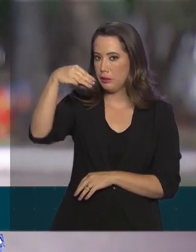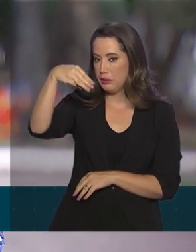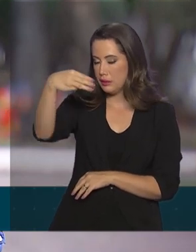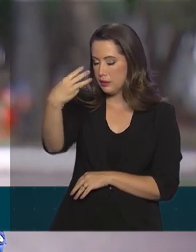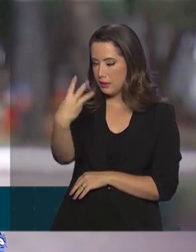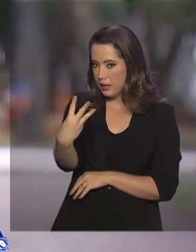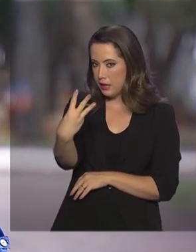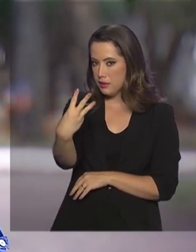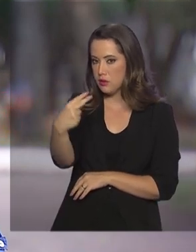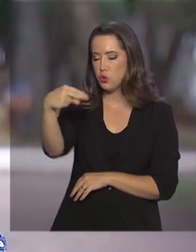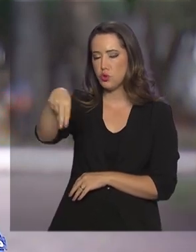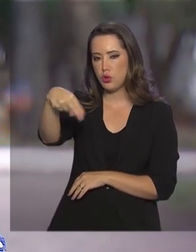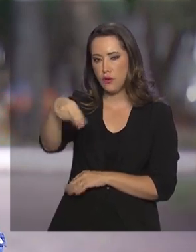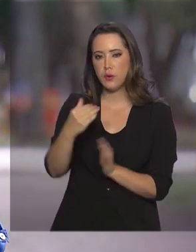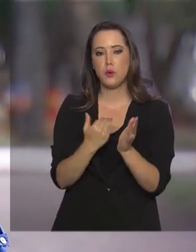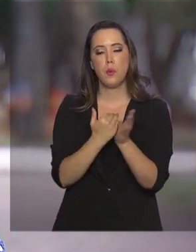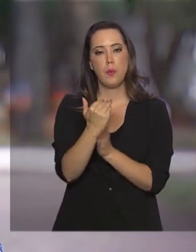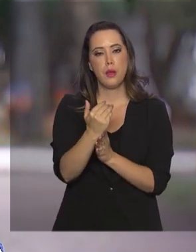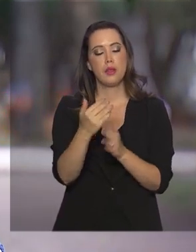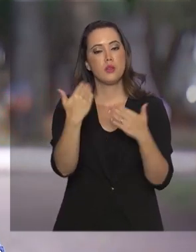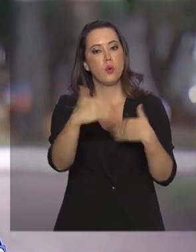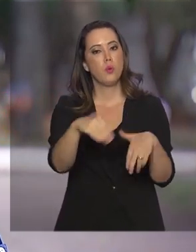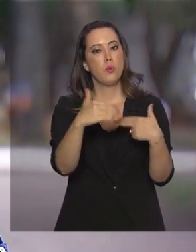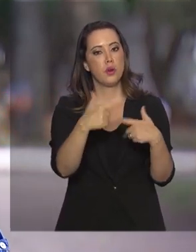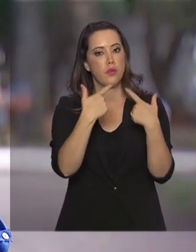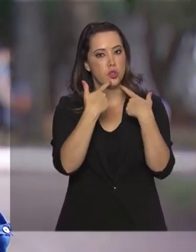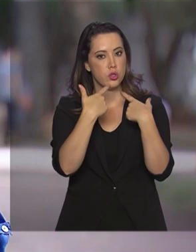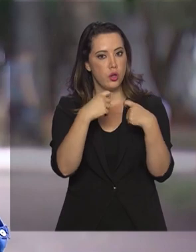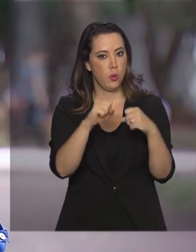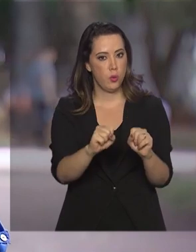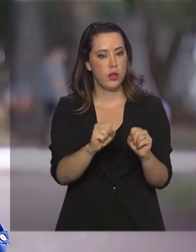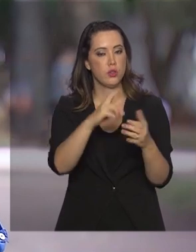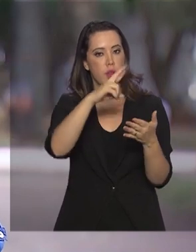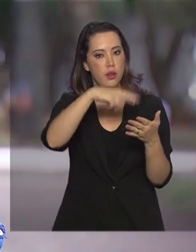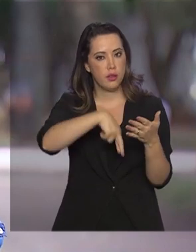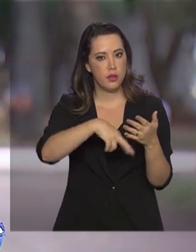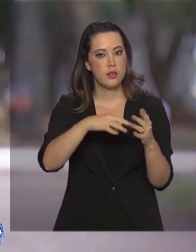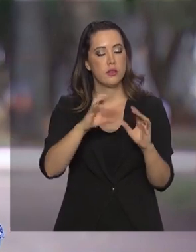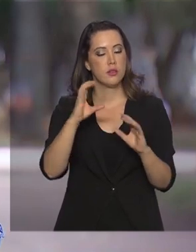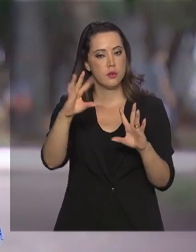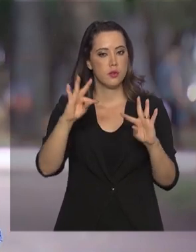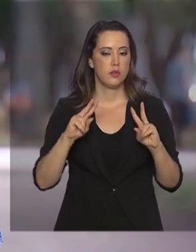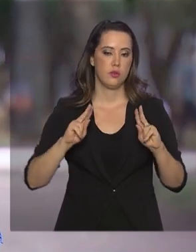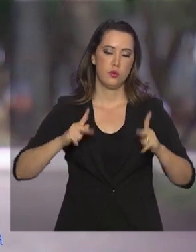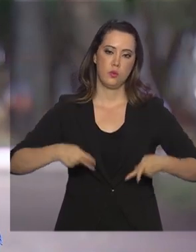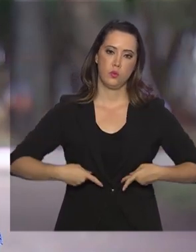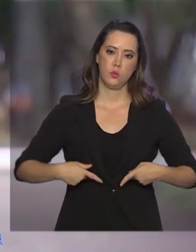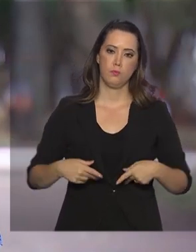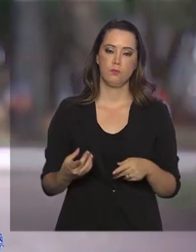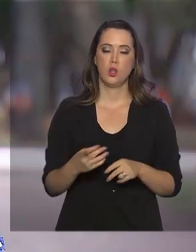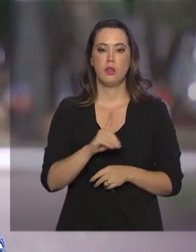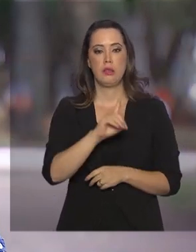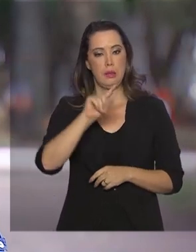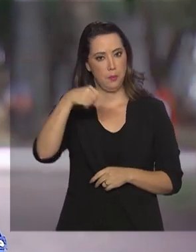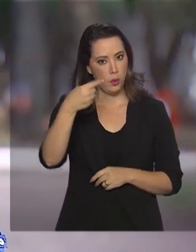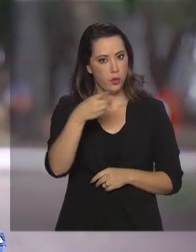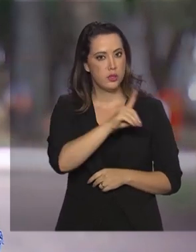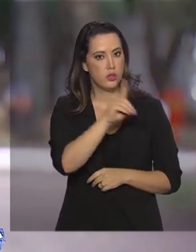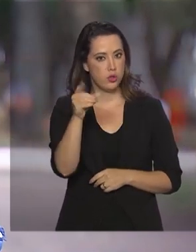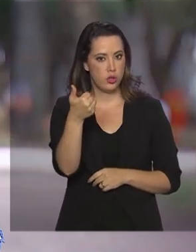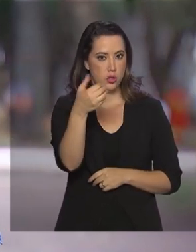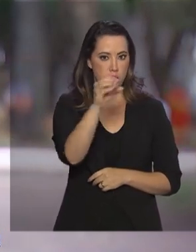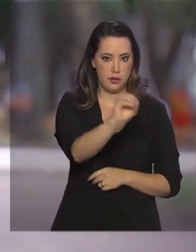provas de linguagens, redação e ciências humanas. A última, no dia 10, na última, os estudantes farão